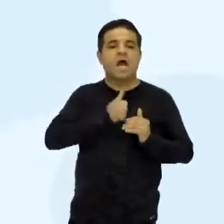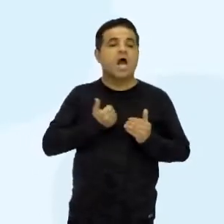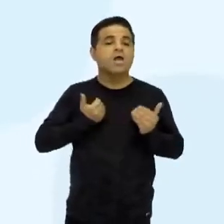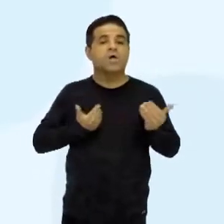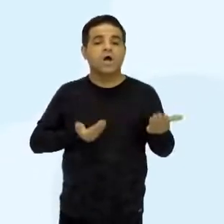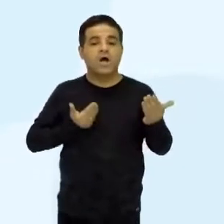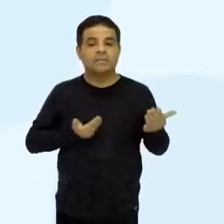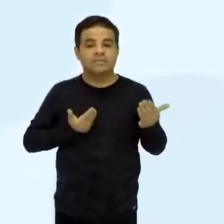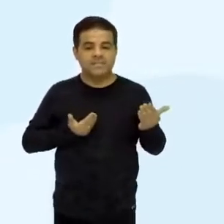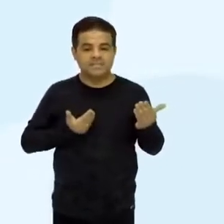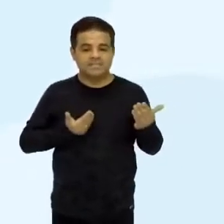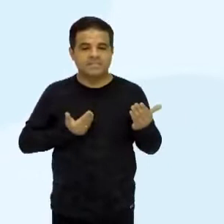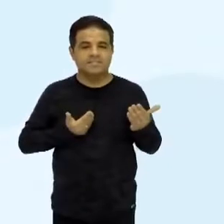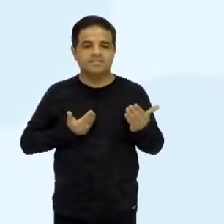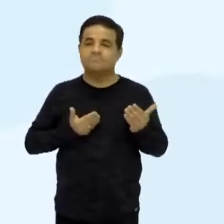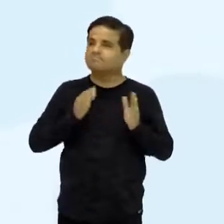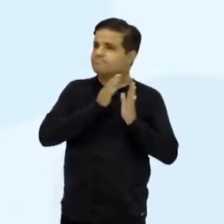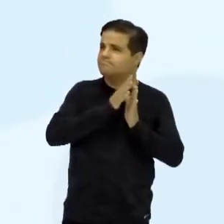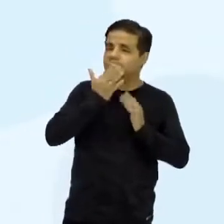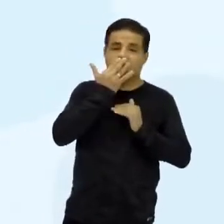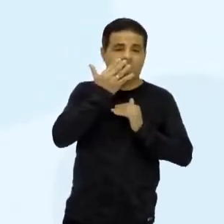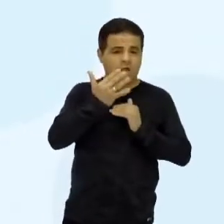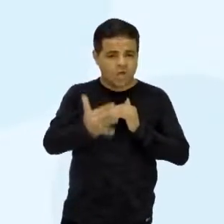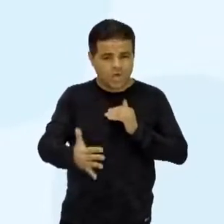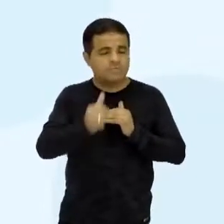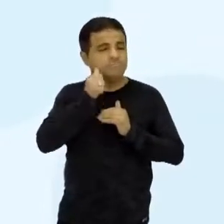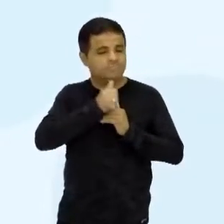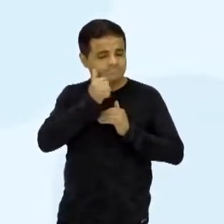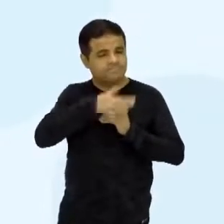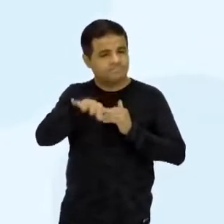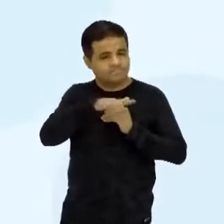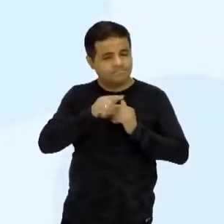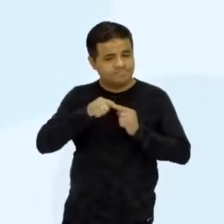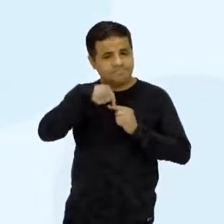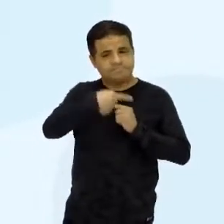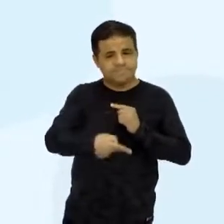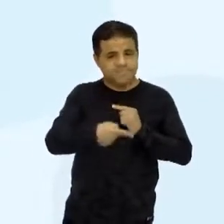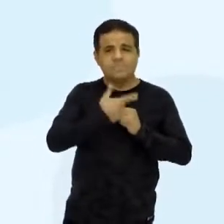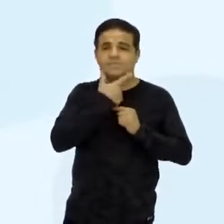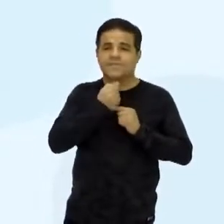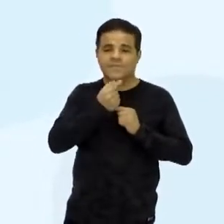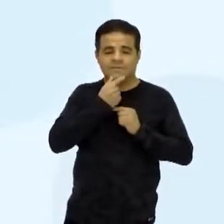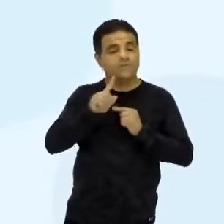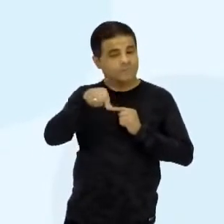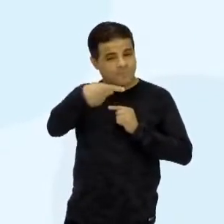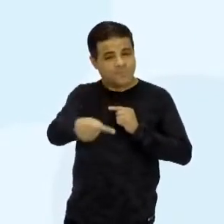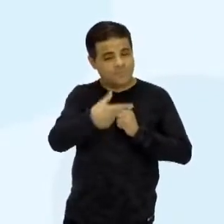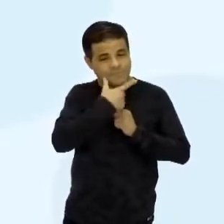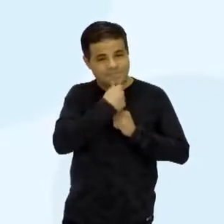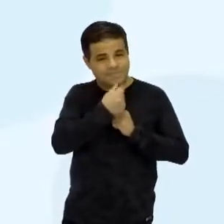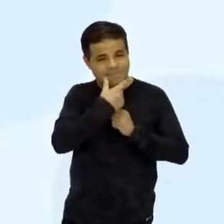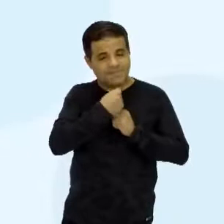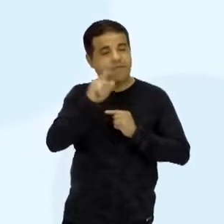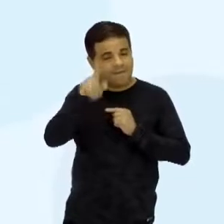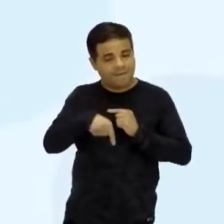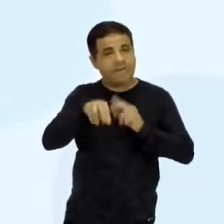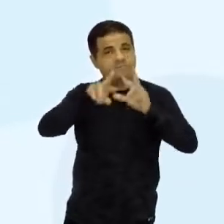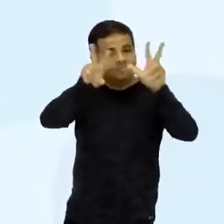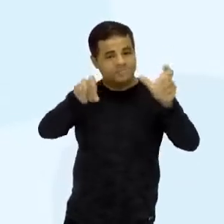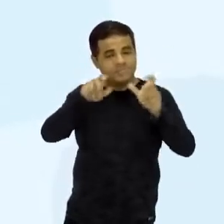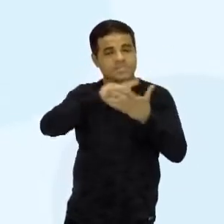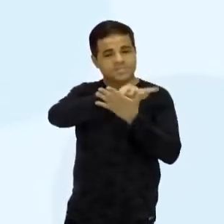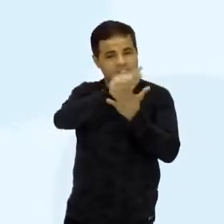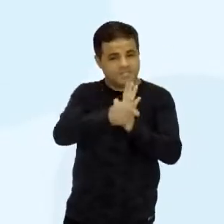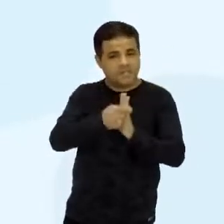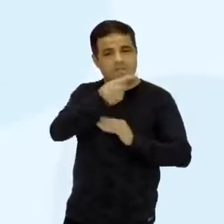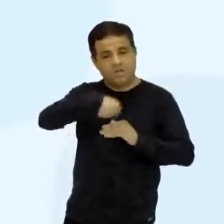Garotas, ó lá, de rosinha. E meninas. E depois, os meninos, tá? Que é uma questão de gênero